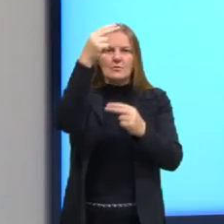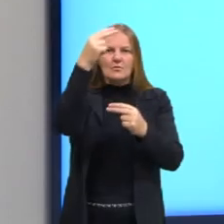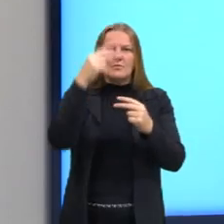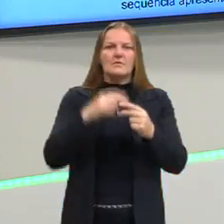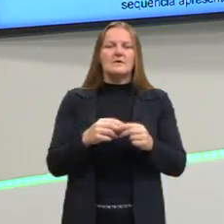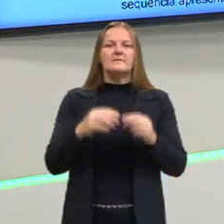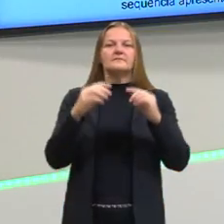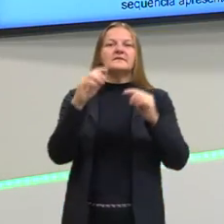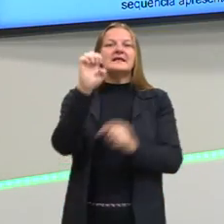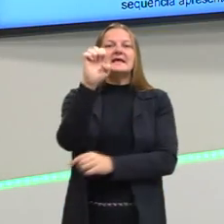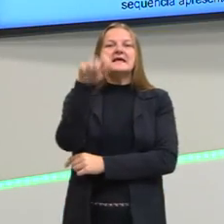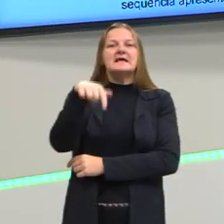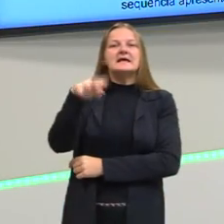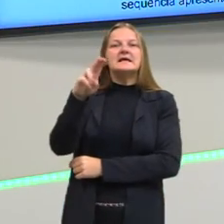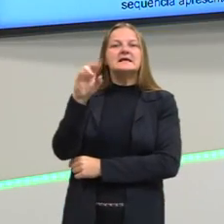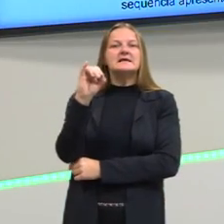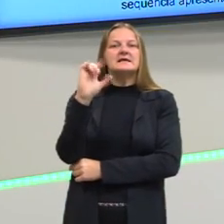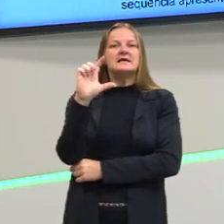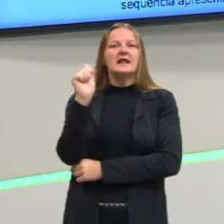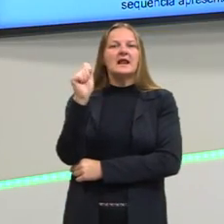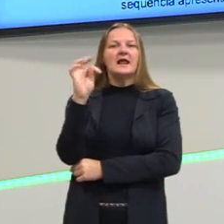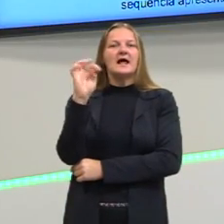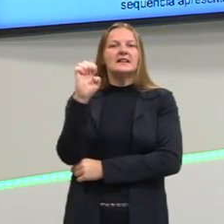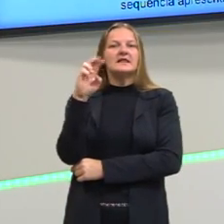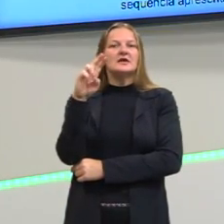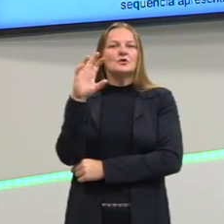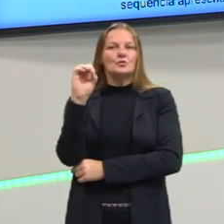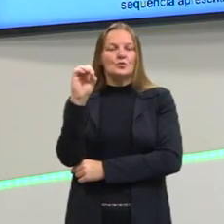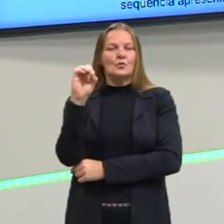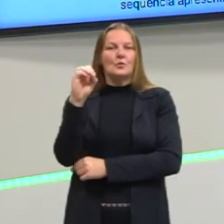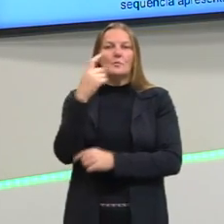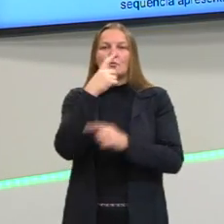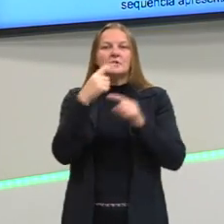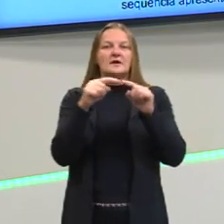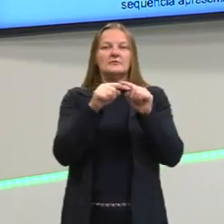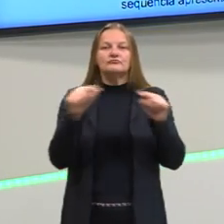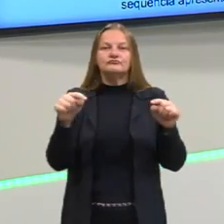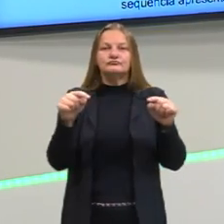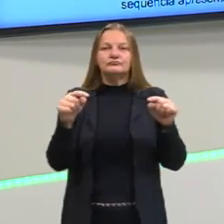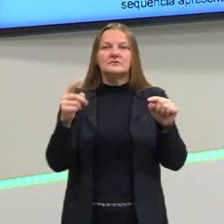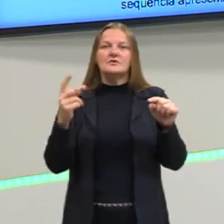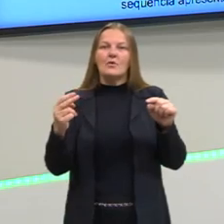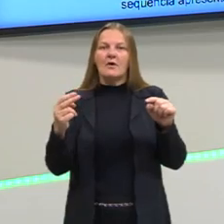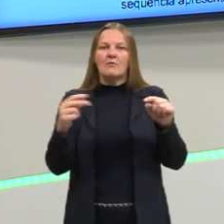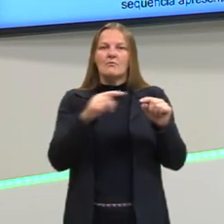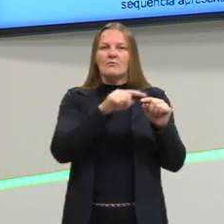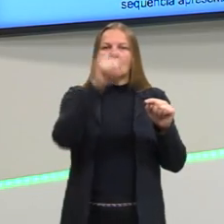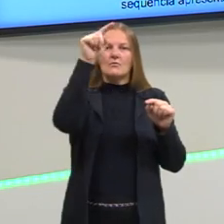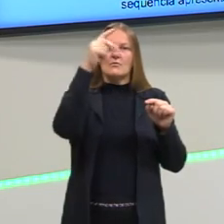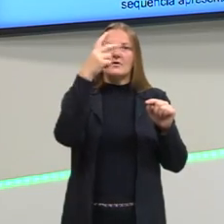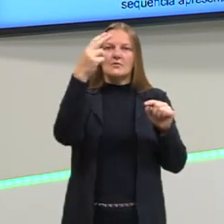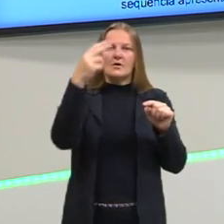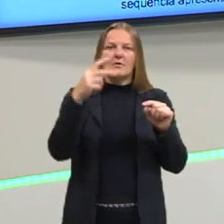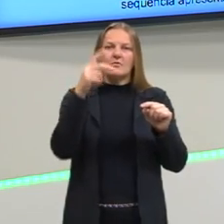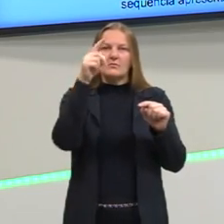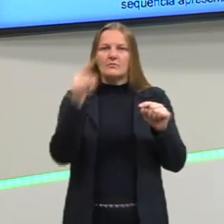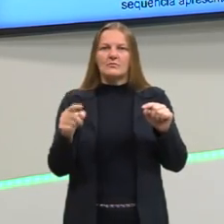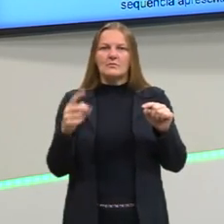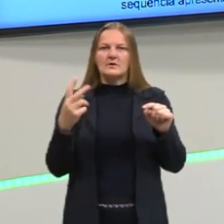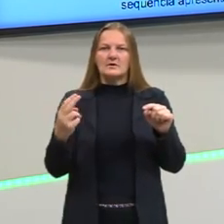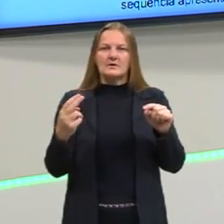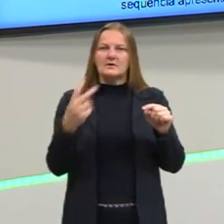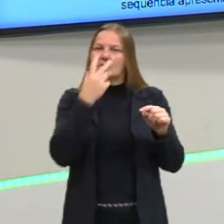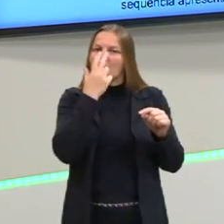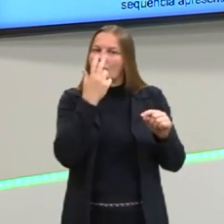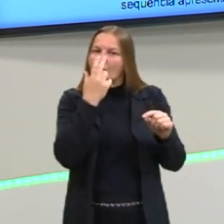equilátero porque tem três lados iguais. Na geometria, lados iguais, a gente também